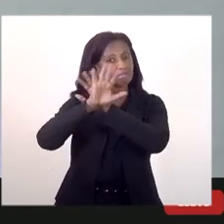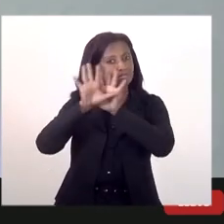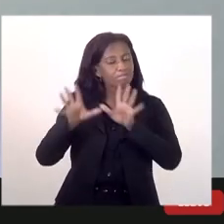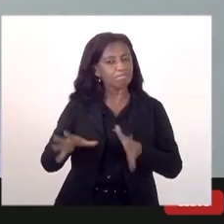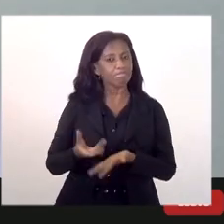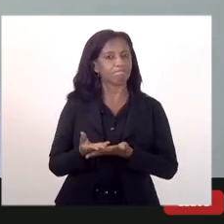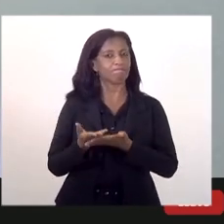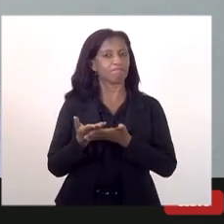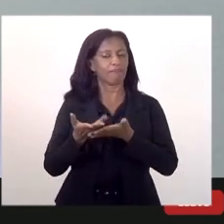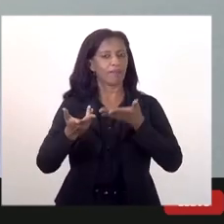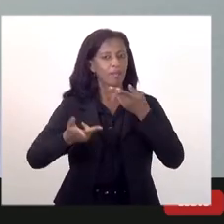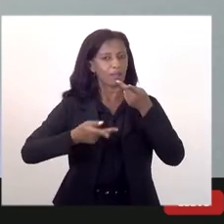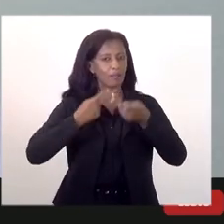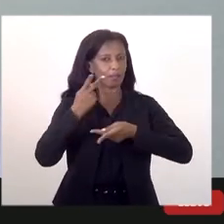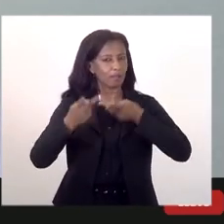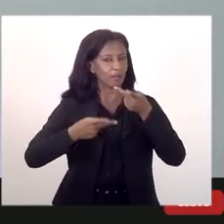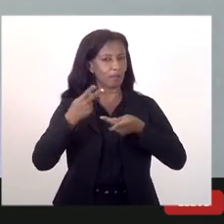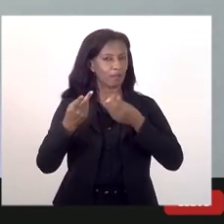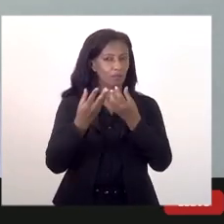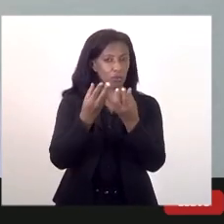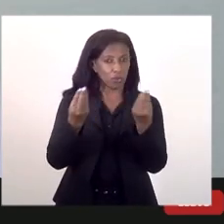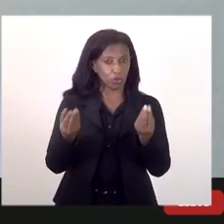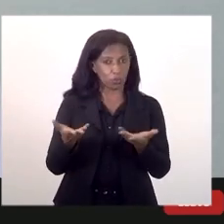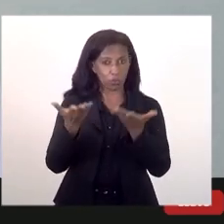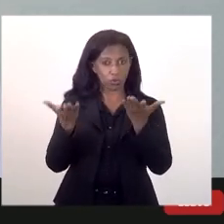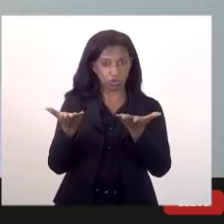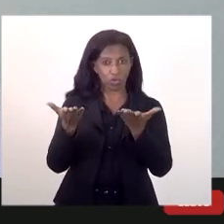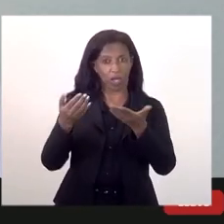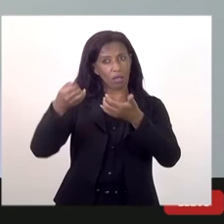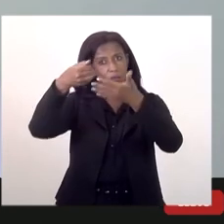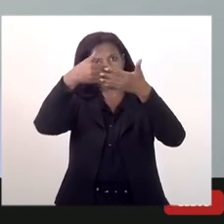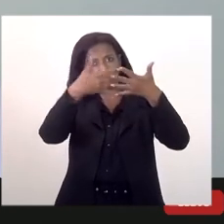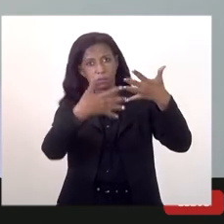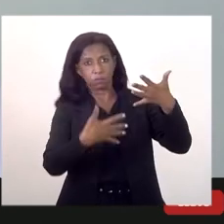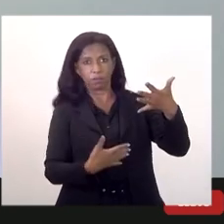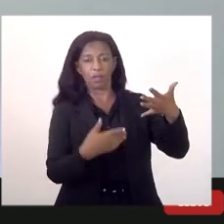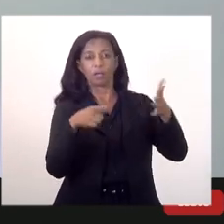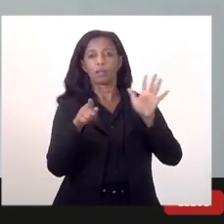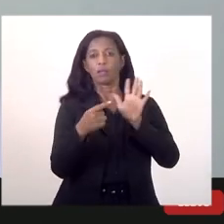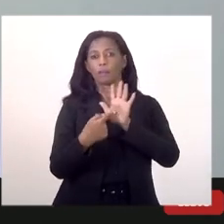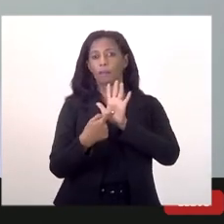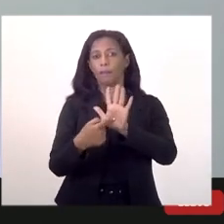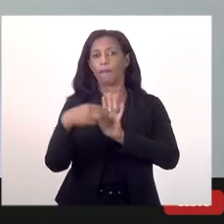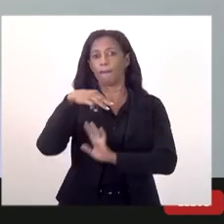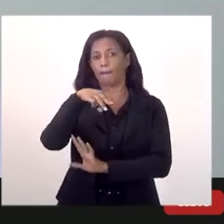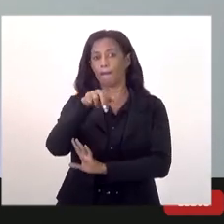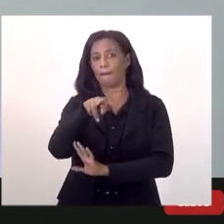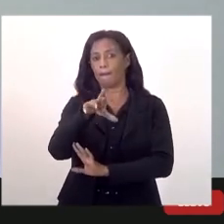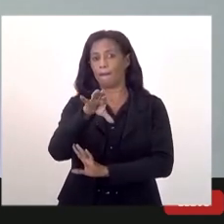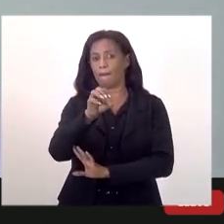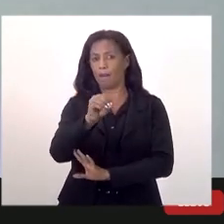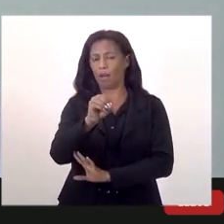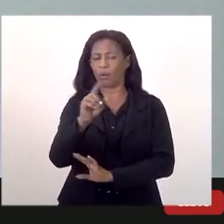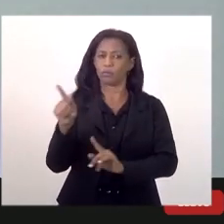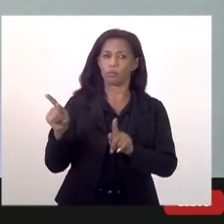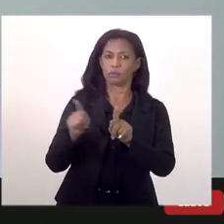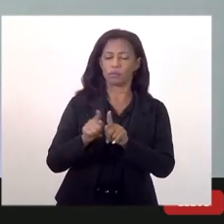na fala de muitos dos senhores aqui na apresentação do Mauro e sem adentrar o mérito